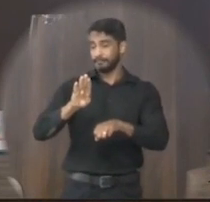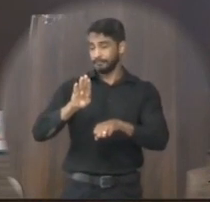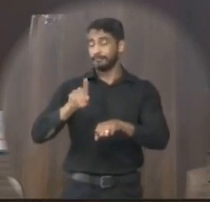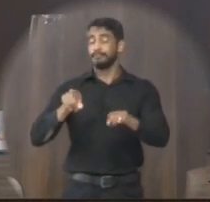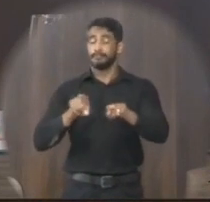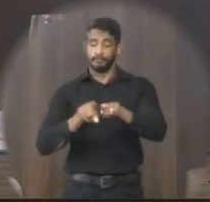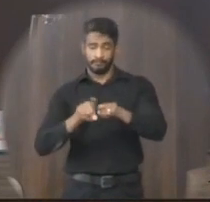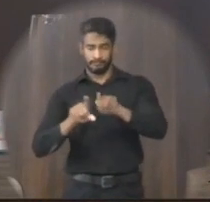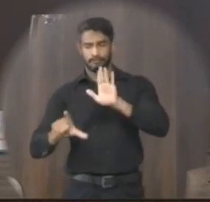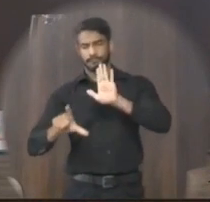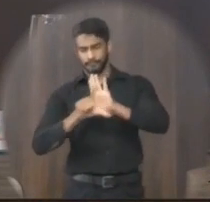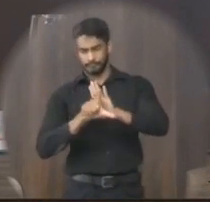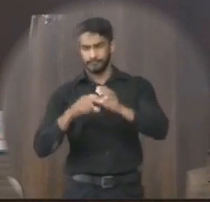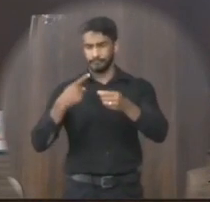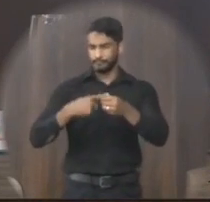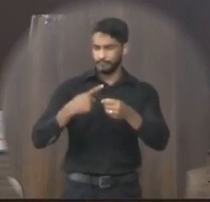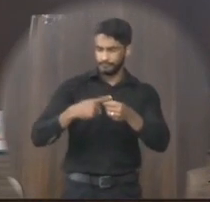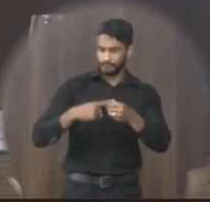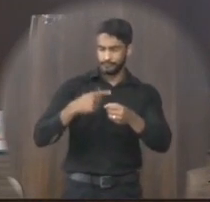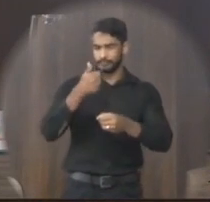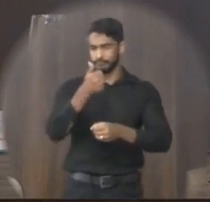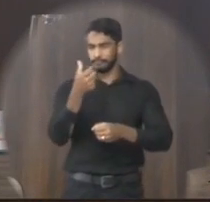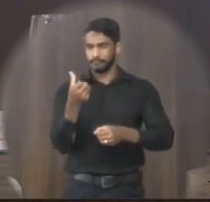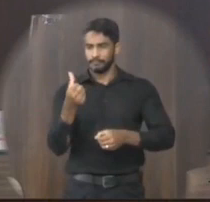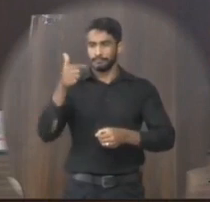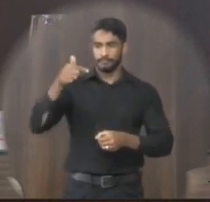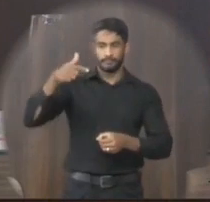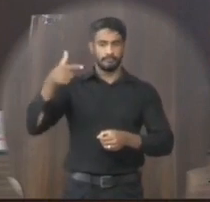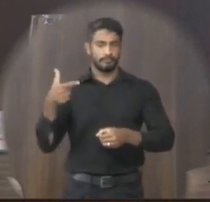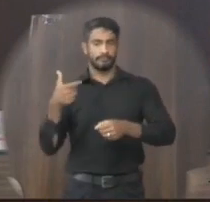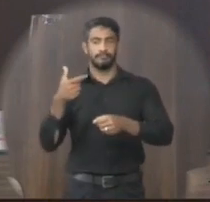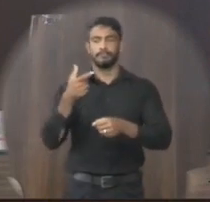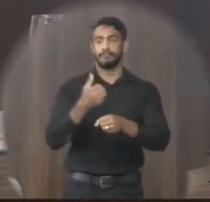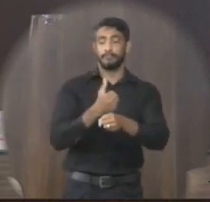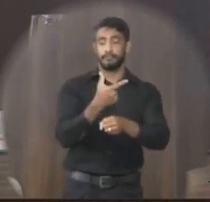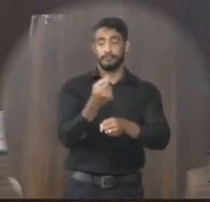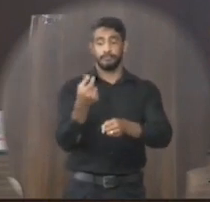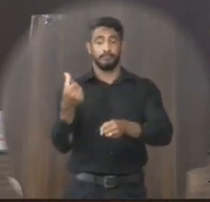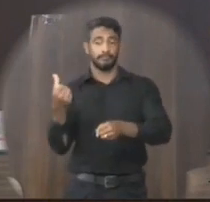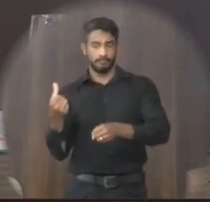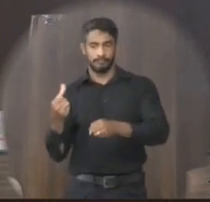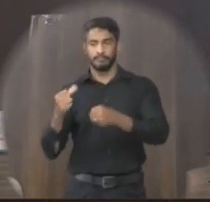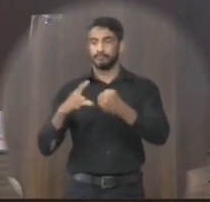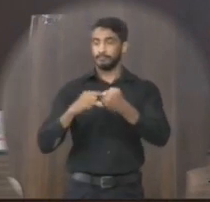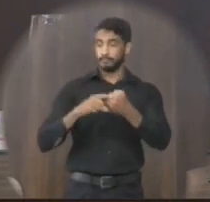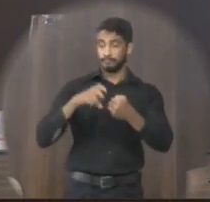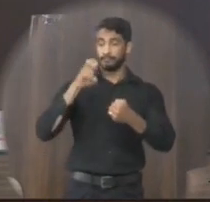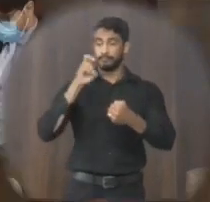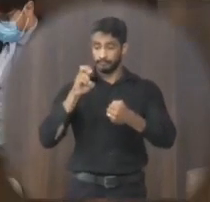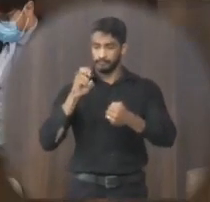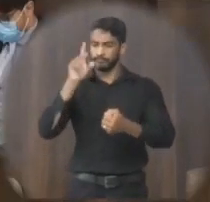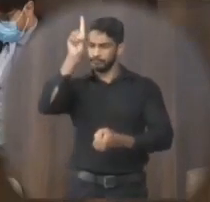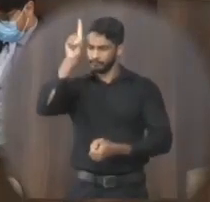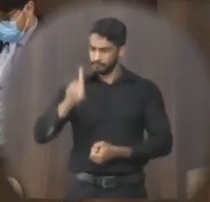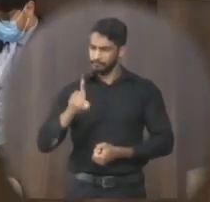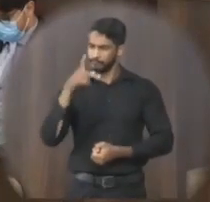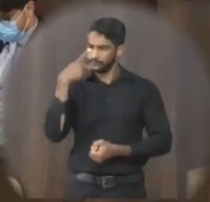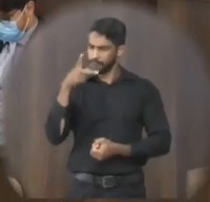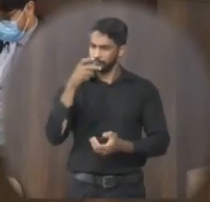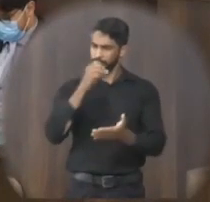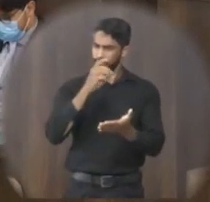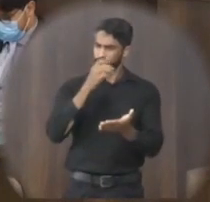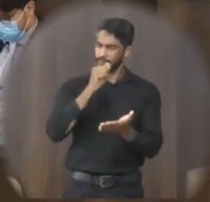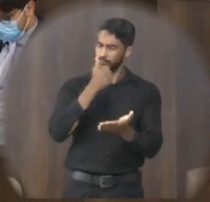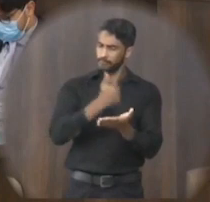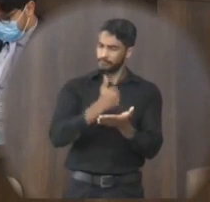em consideração a lei municipal 1672-2006 em seu artigo 5º que garante o direito aos contratados